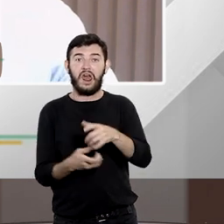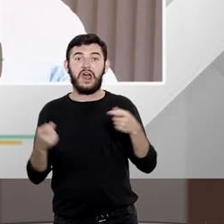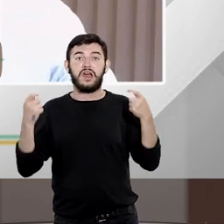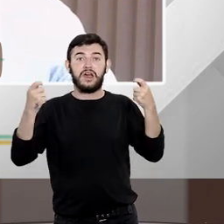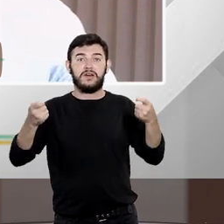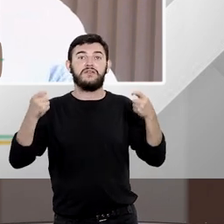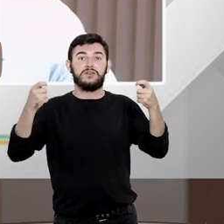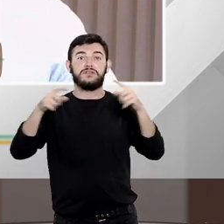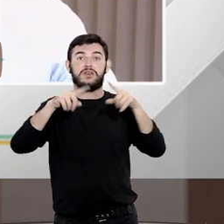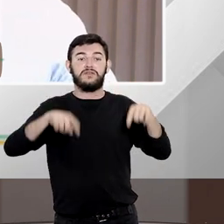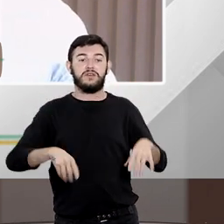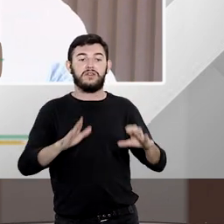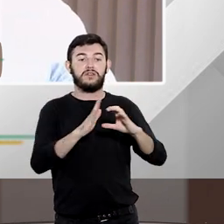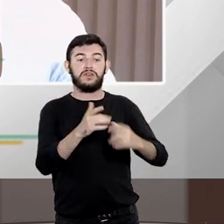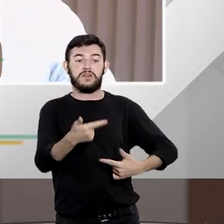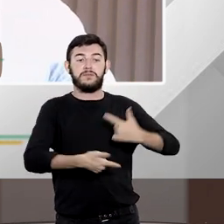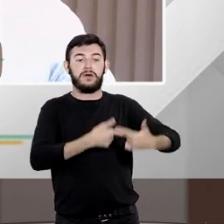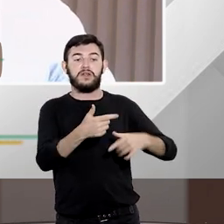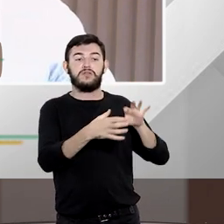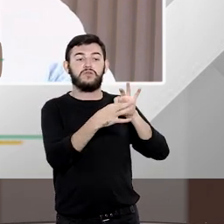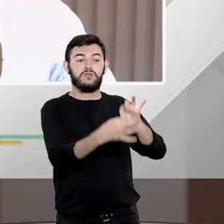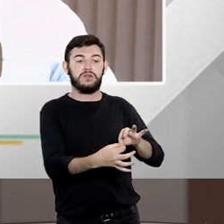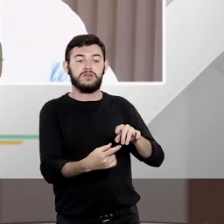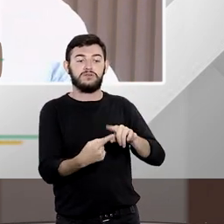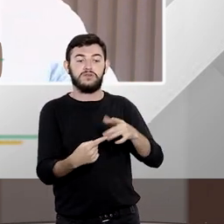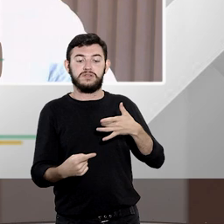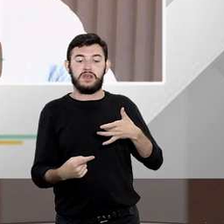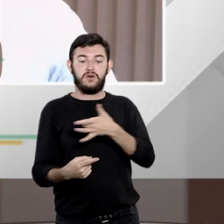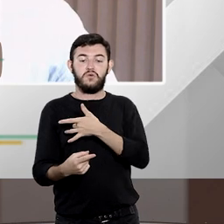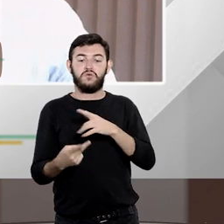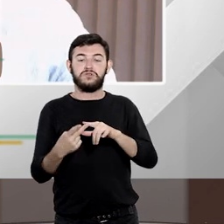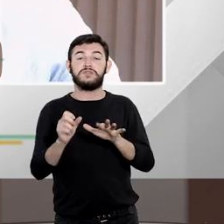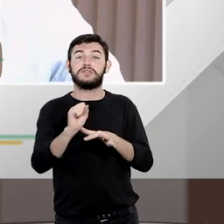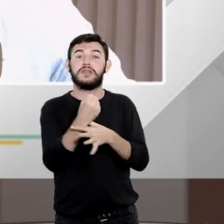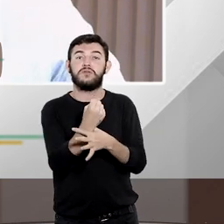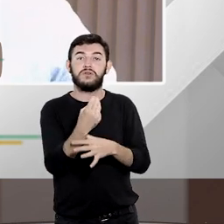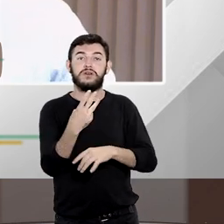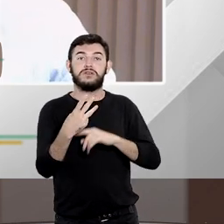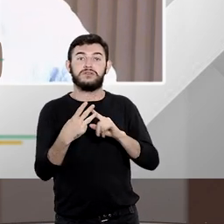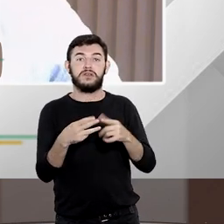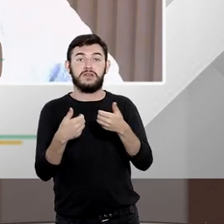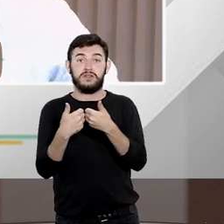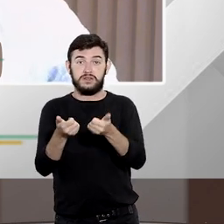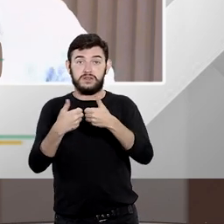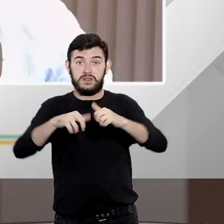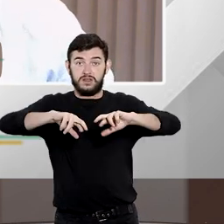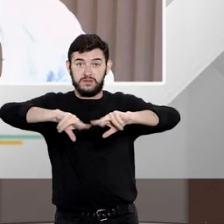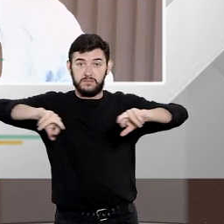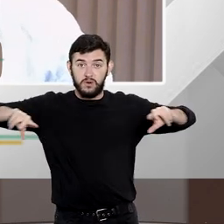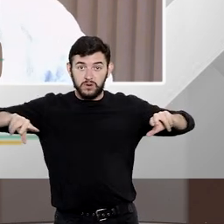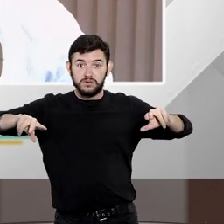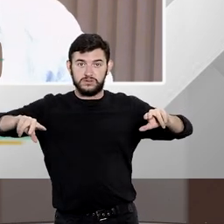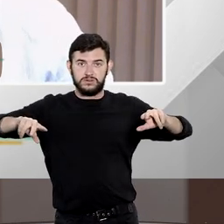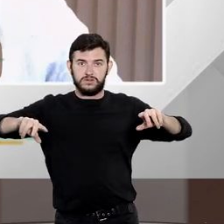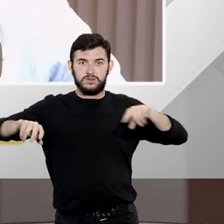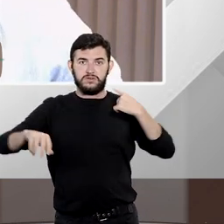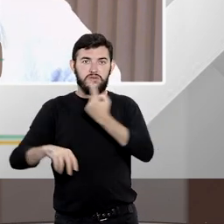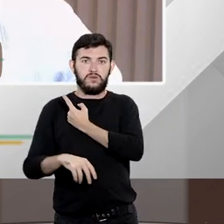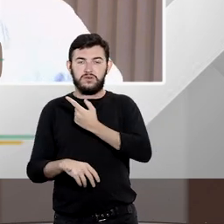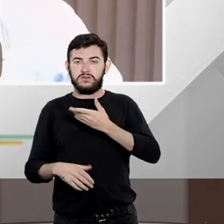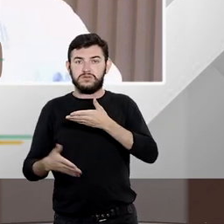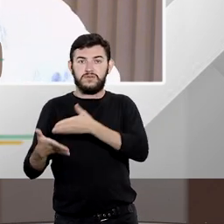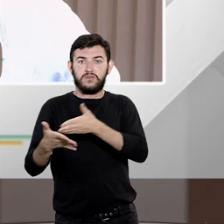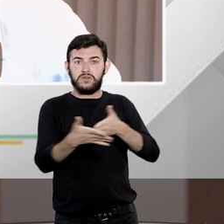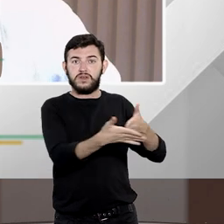transporte público ou da área de segurança pública nós tínhamos uma dificuldade enorme em saber quais são os limites por